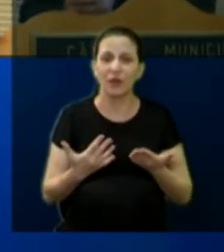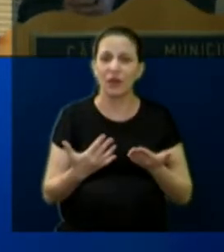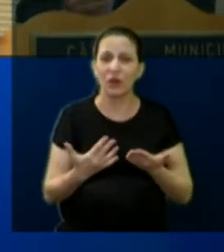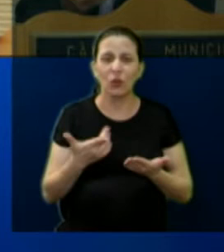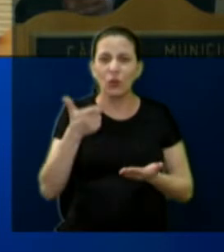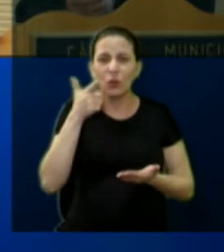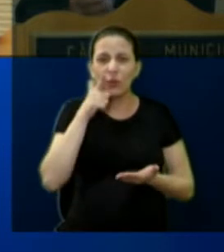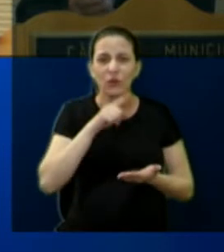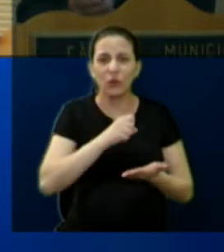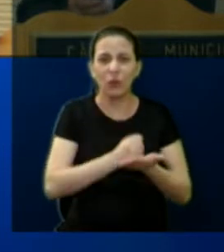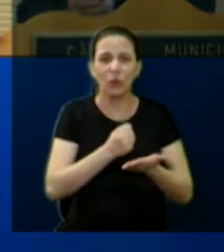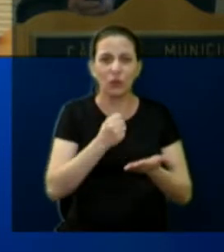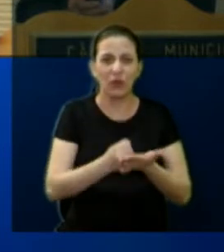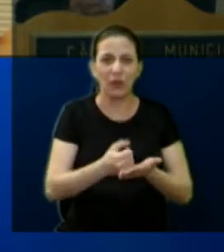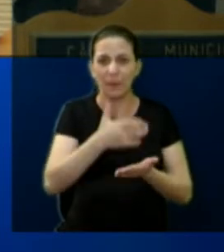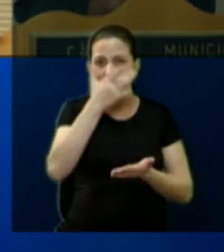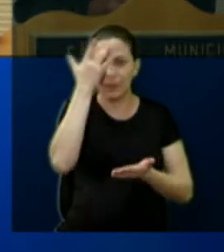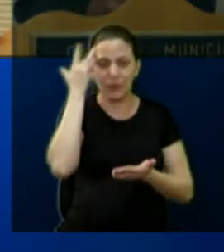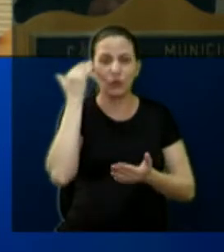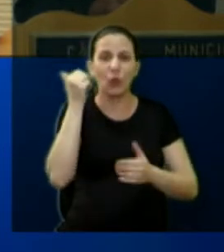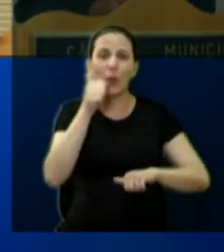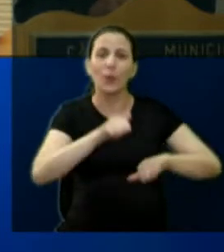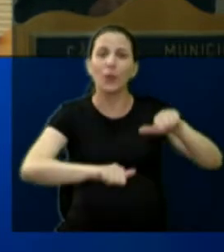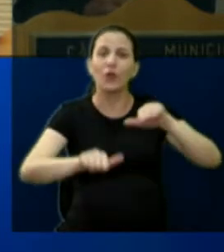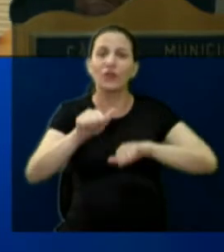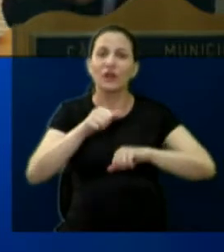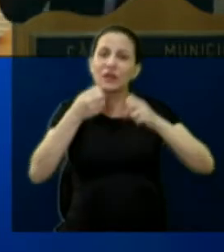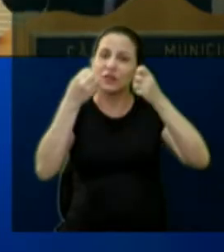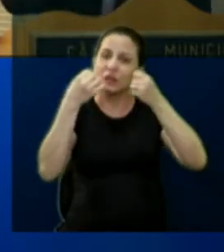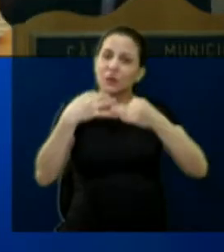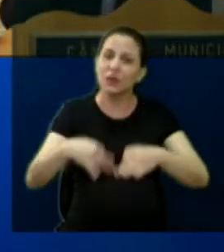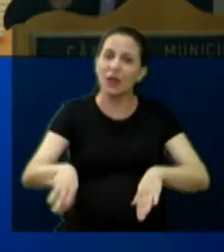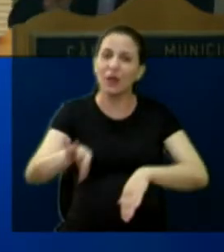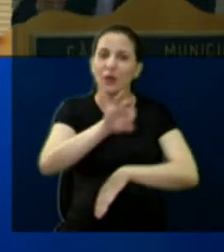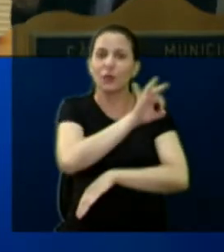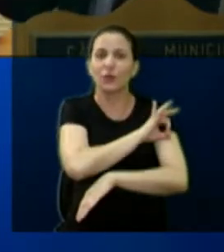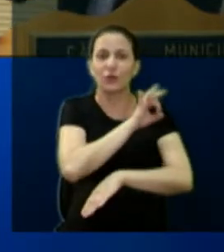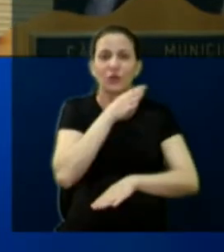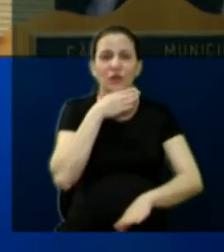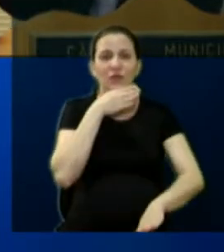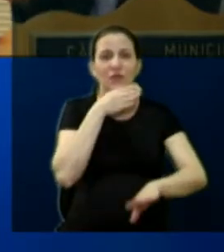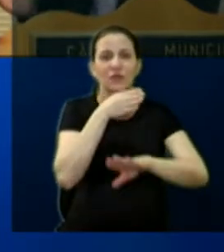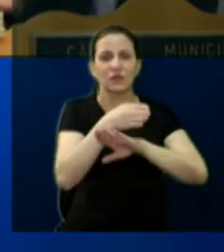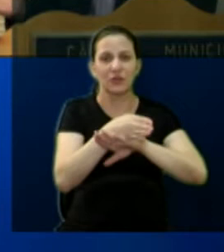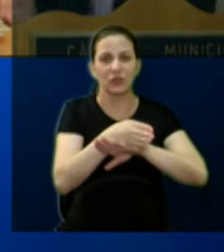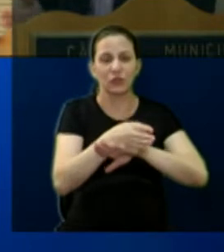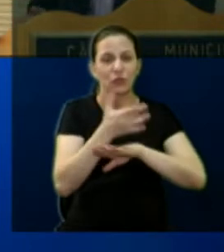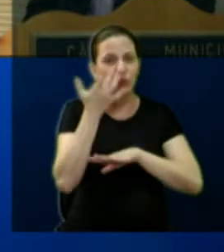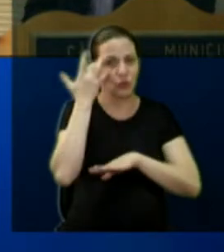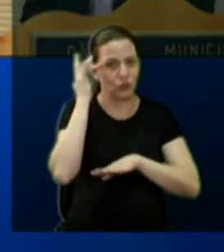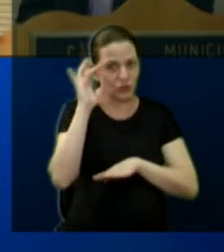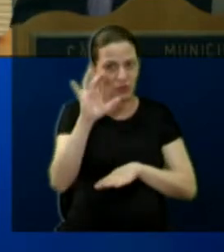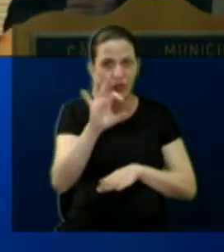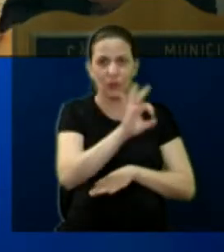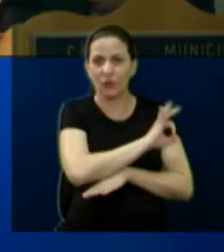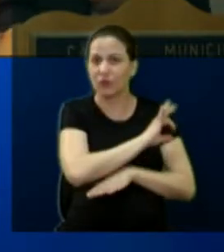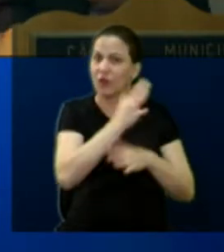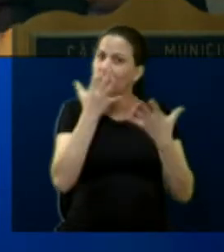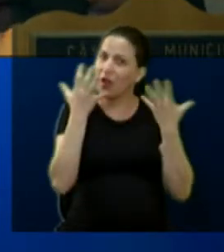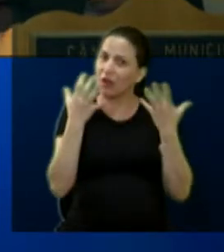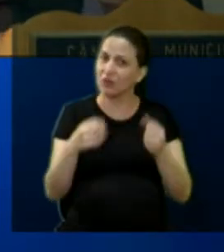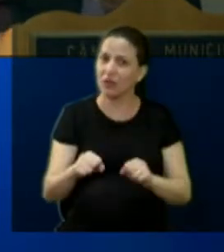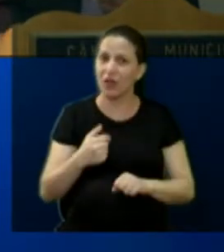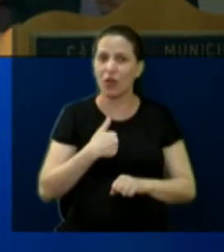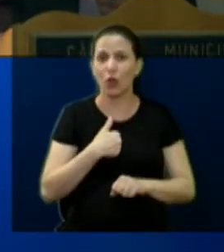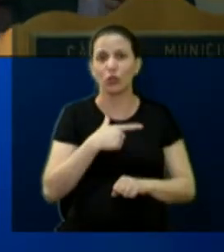condições de contratar um perito para se justificar na prefeitura, entrar, aliás, nem sei se a prefeitura vai aceitar. No meu caso,